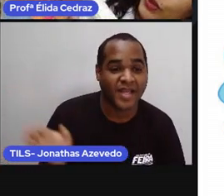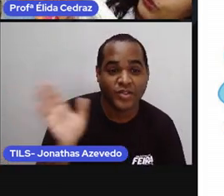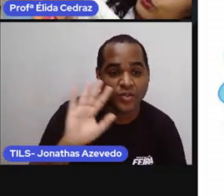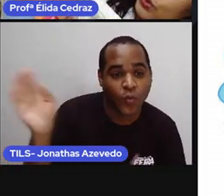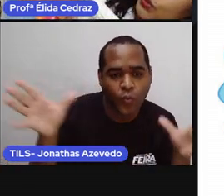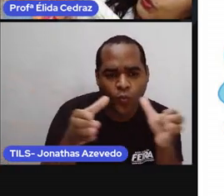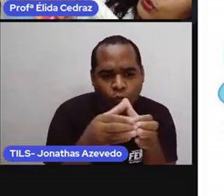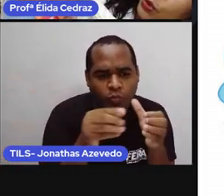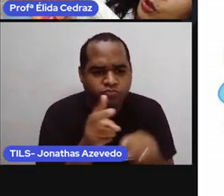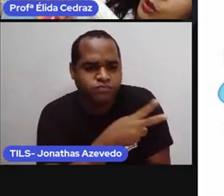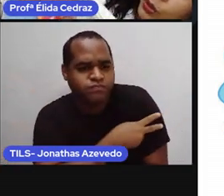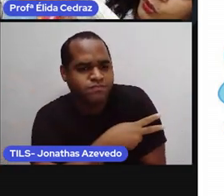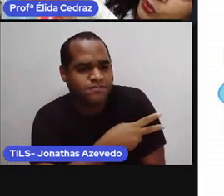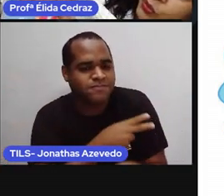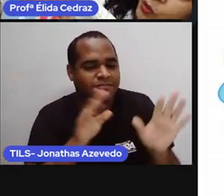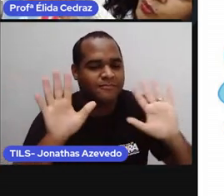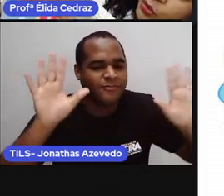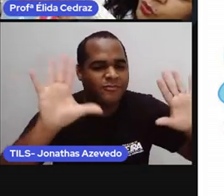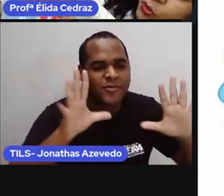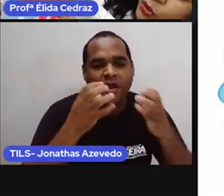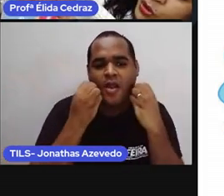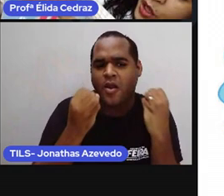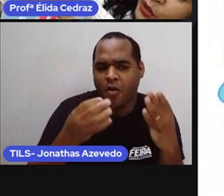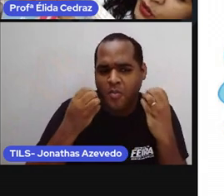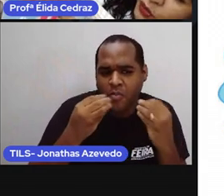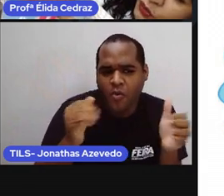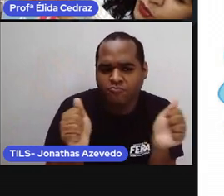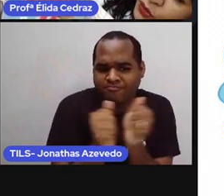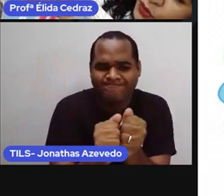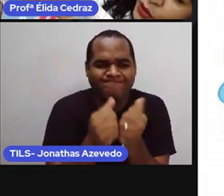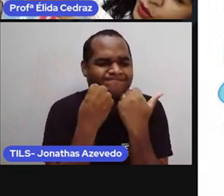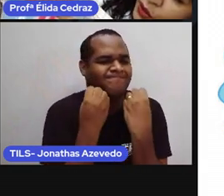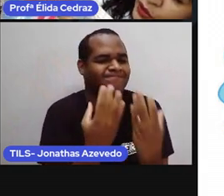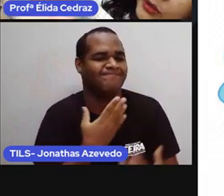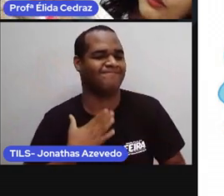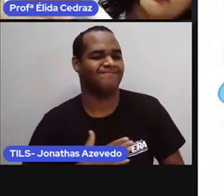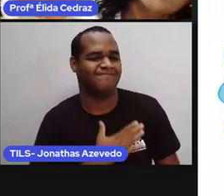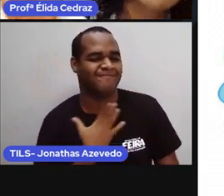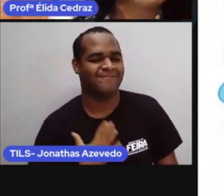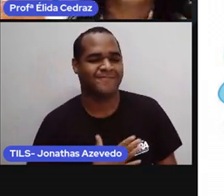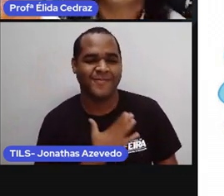turminha do segundo ano foi muito bom estar aqui com vocês